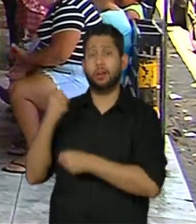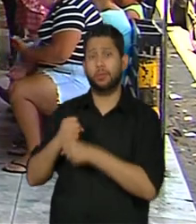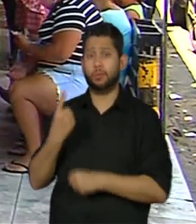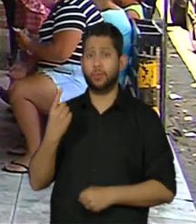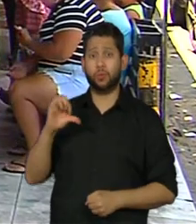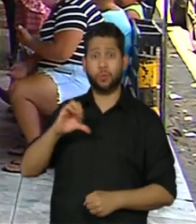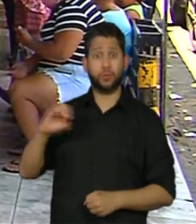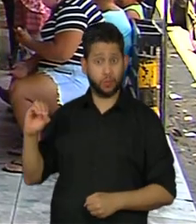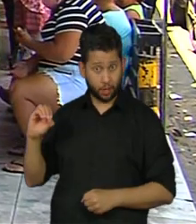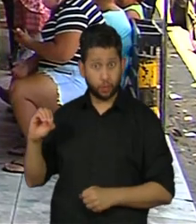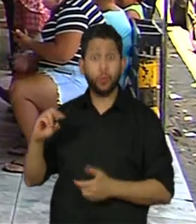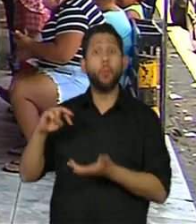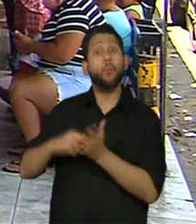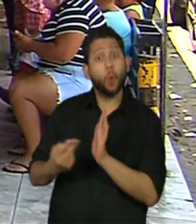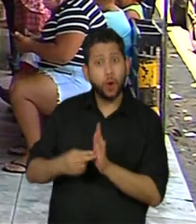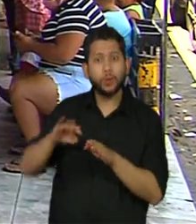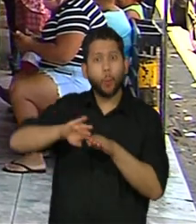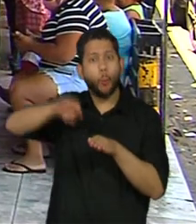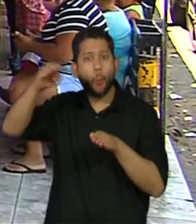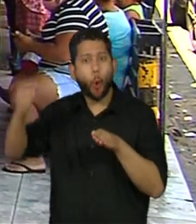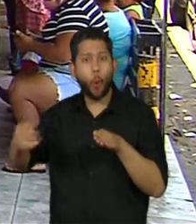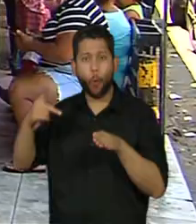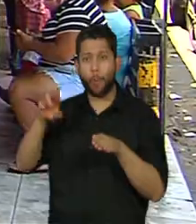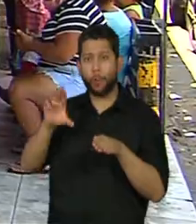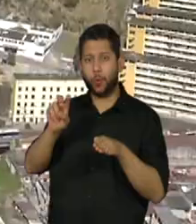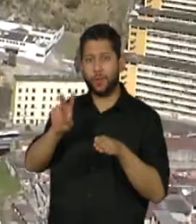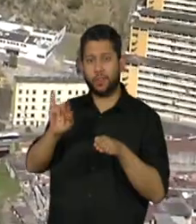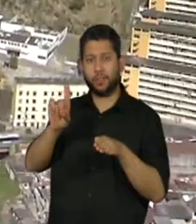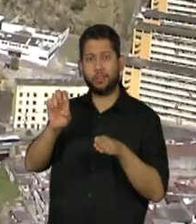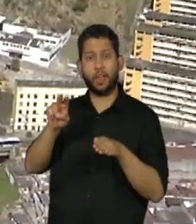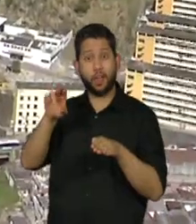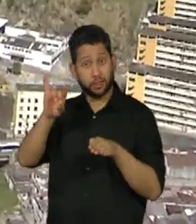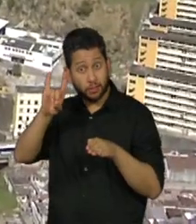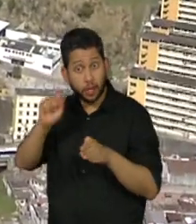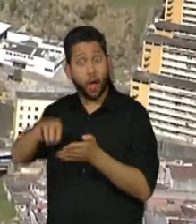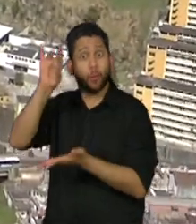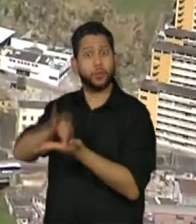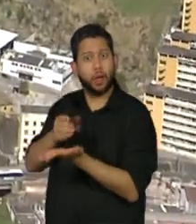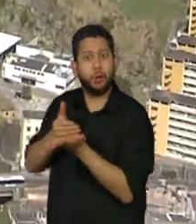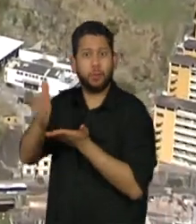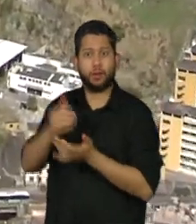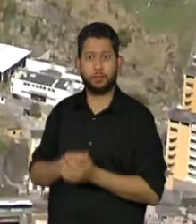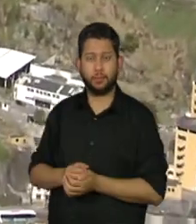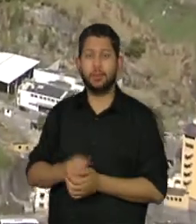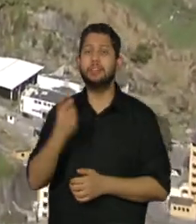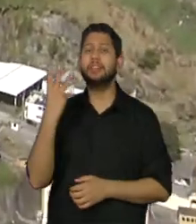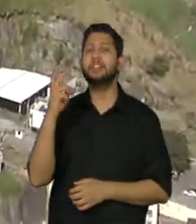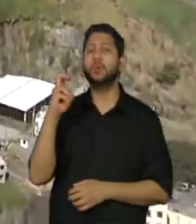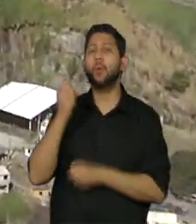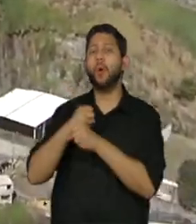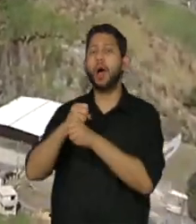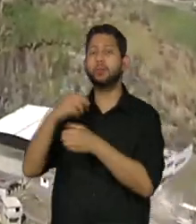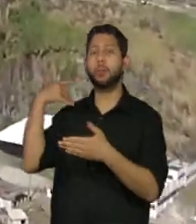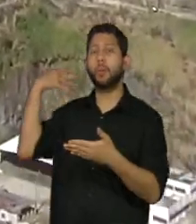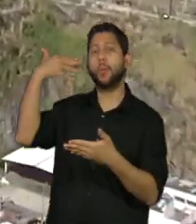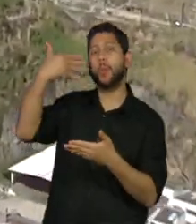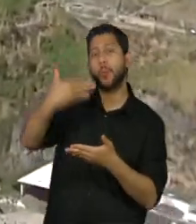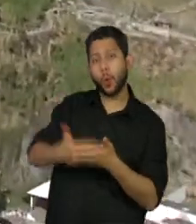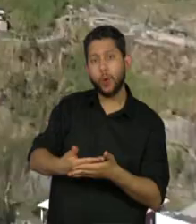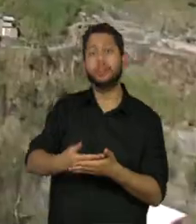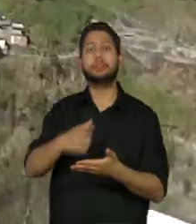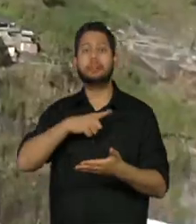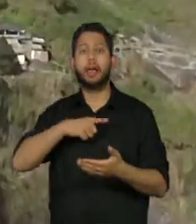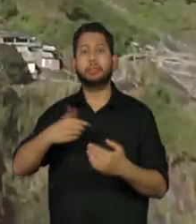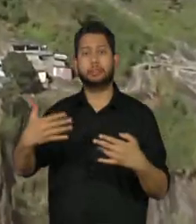oficializando a ocupação do Morro da Providência como uma comunidade. Nos últimos 35 anos, a área ocupada por favelas nos centros